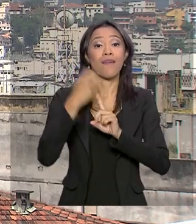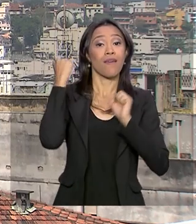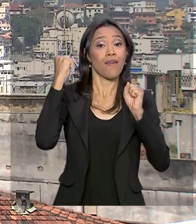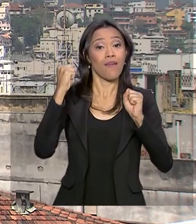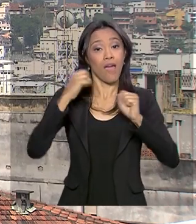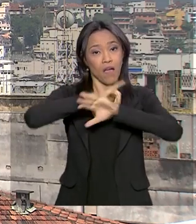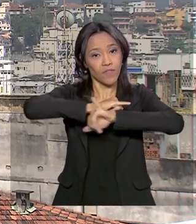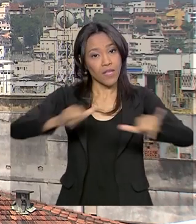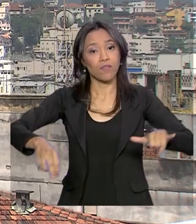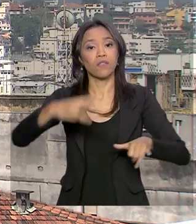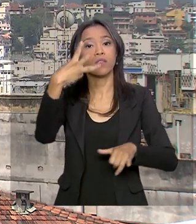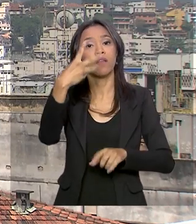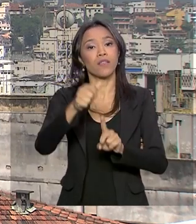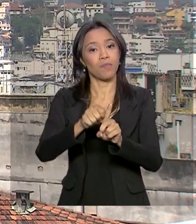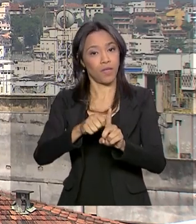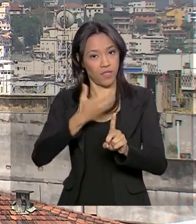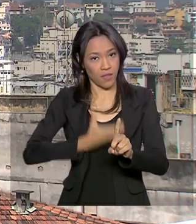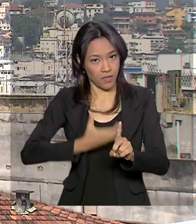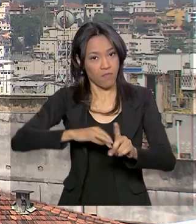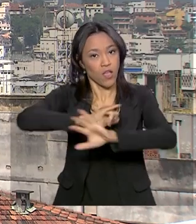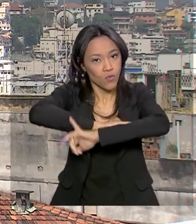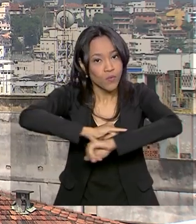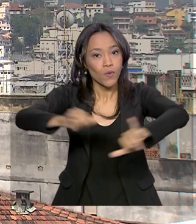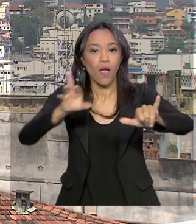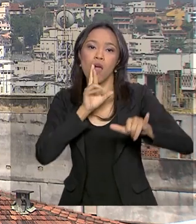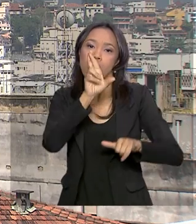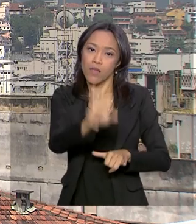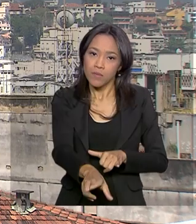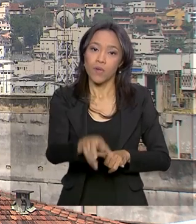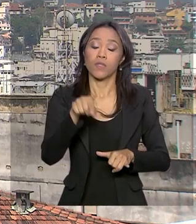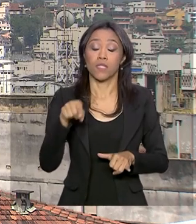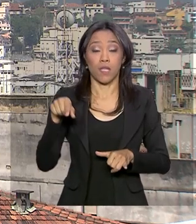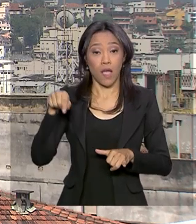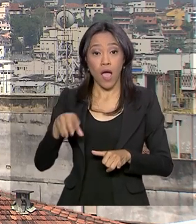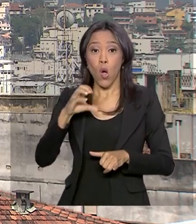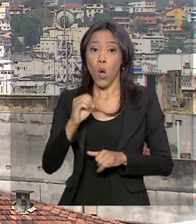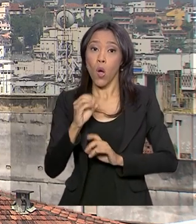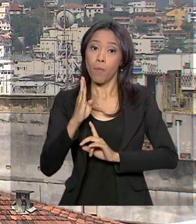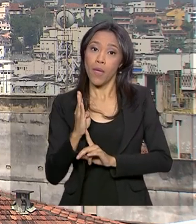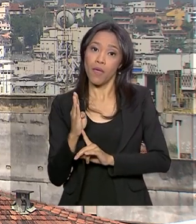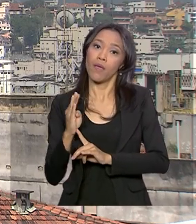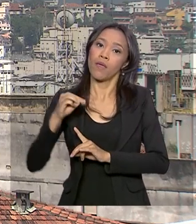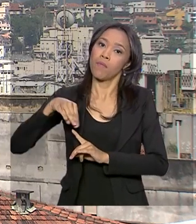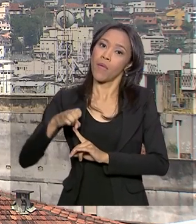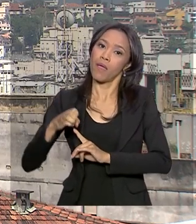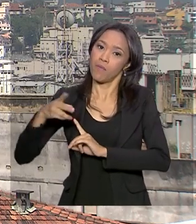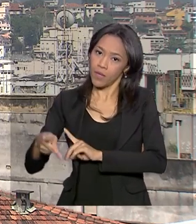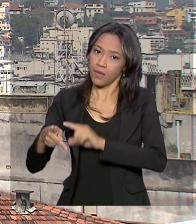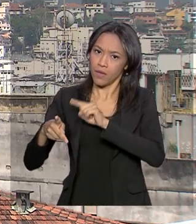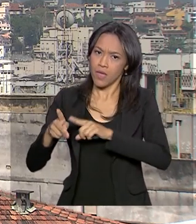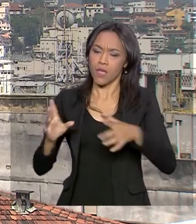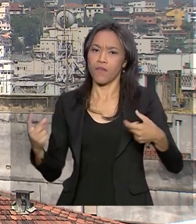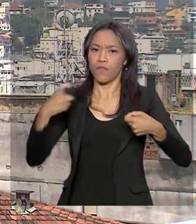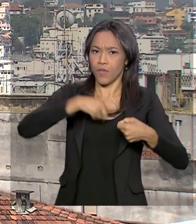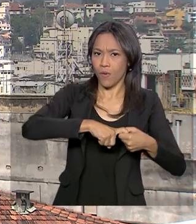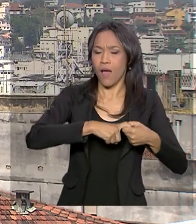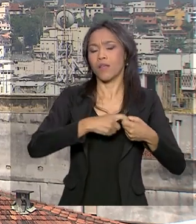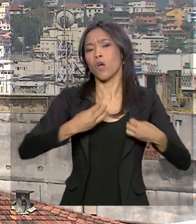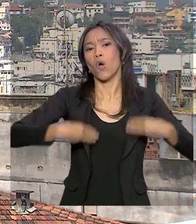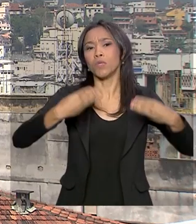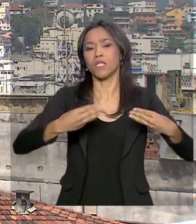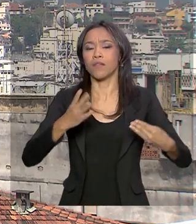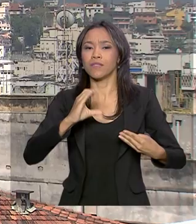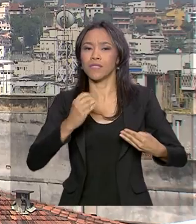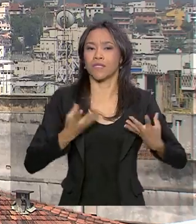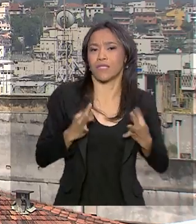dezembro. A Obemep é organizada pelo Instituto de Matemática Pura e Aplicada, que é vinculada ao Ministério da Ciência, Tecnologia, Inovações